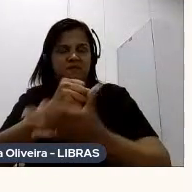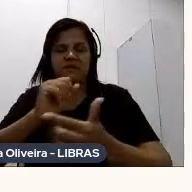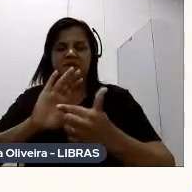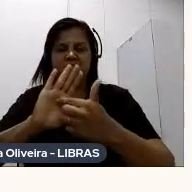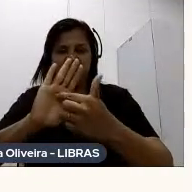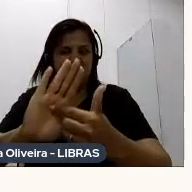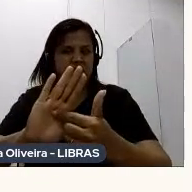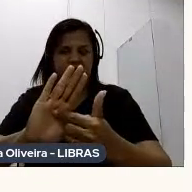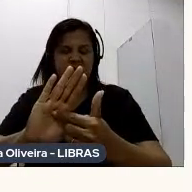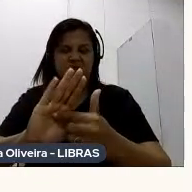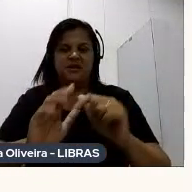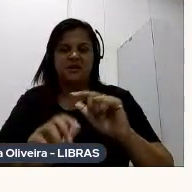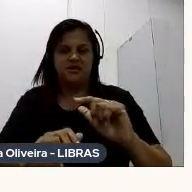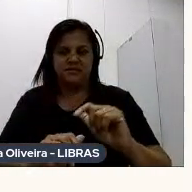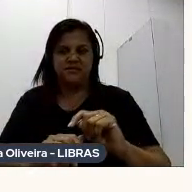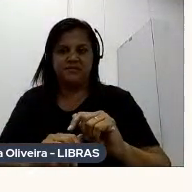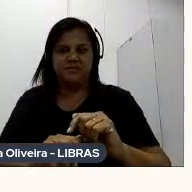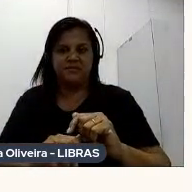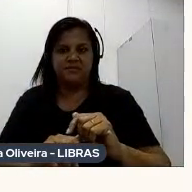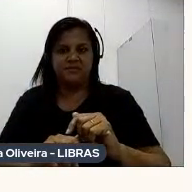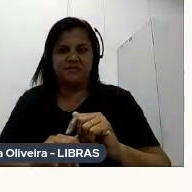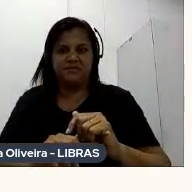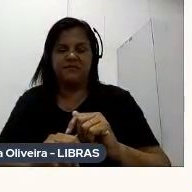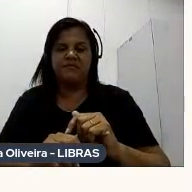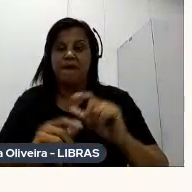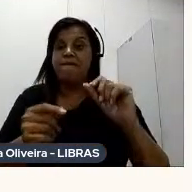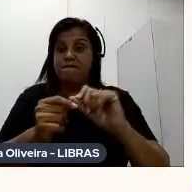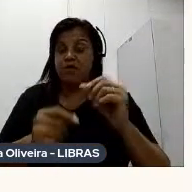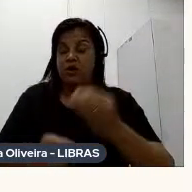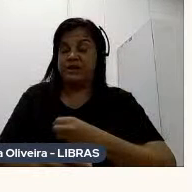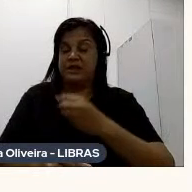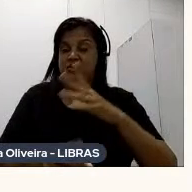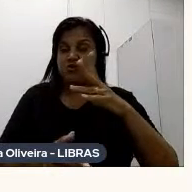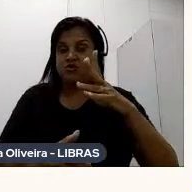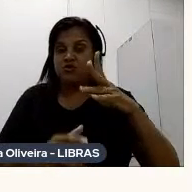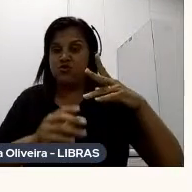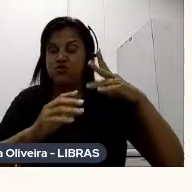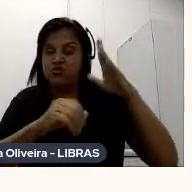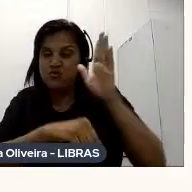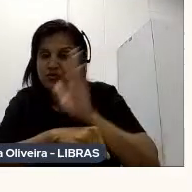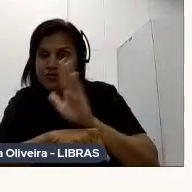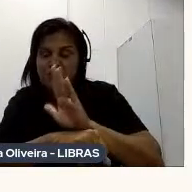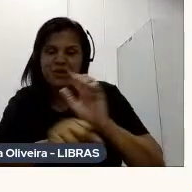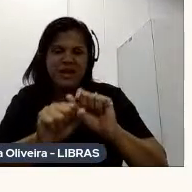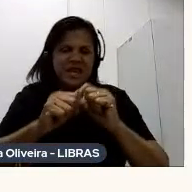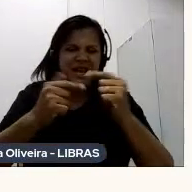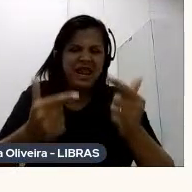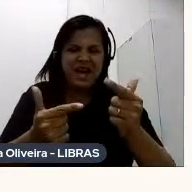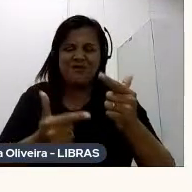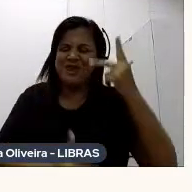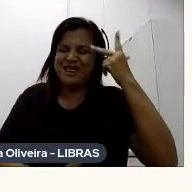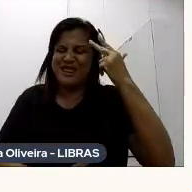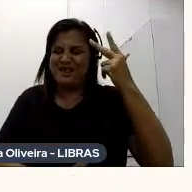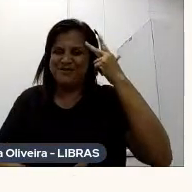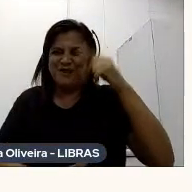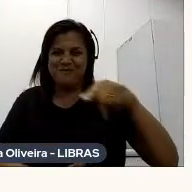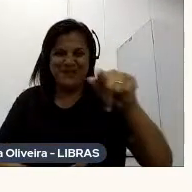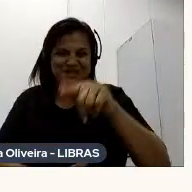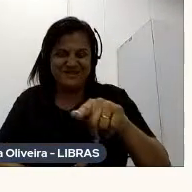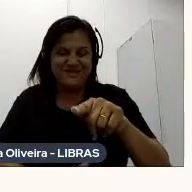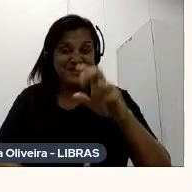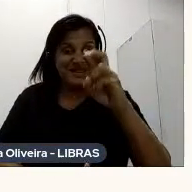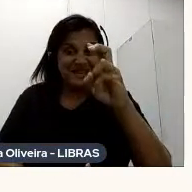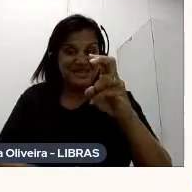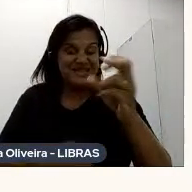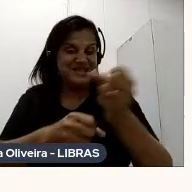pitchings Virou realidade no filme Claro que Naturalmente Isso tem cinco anos